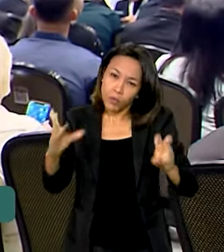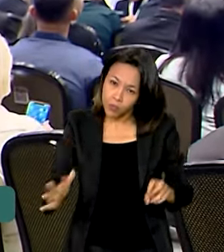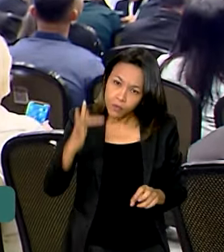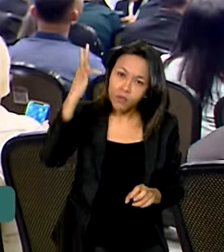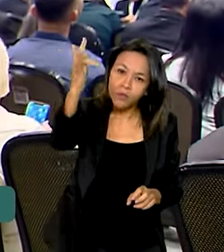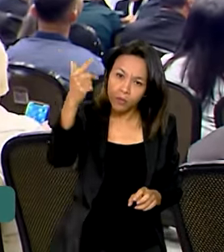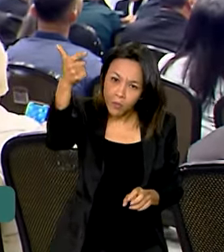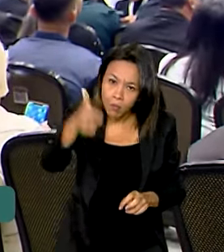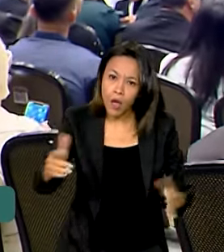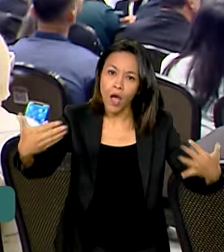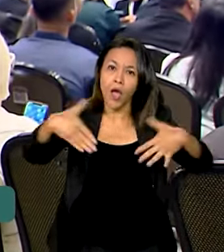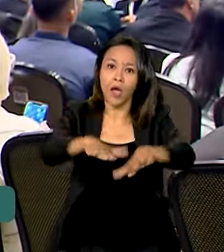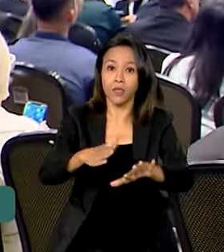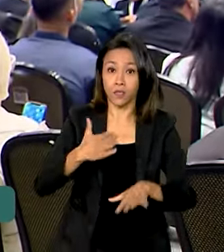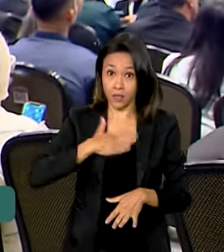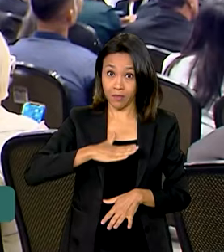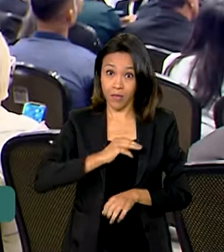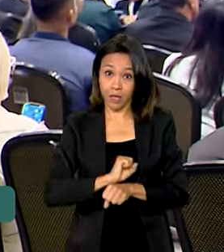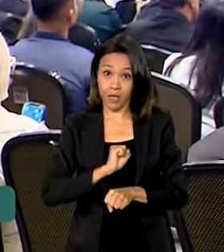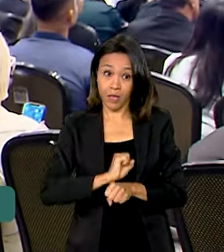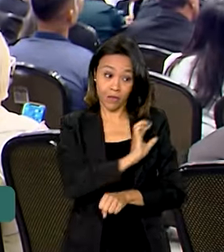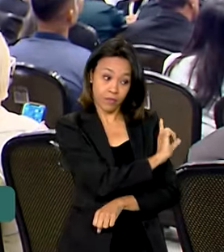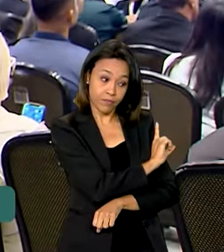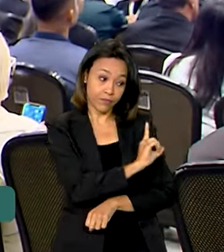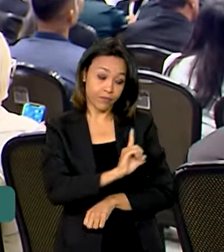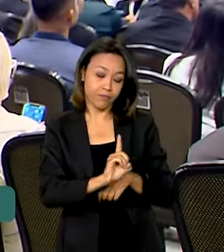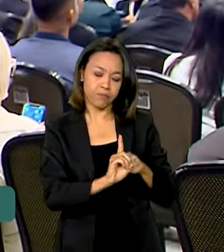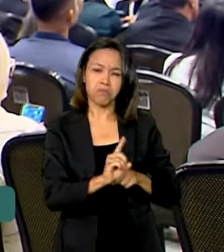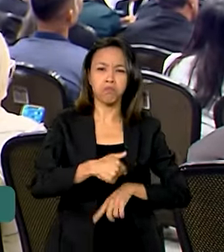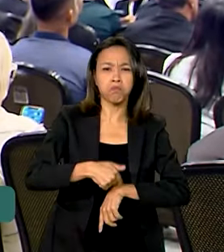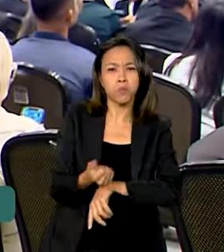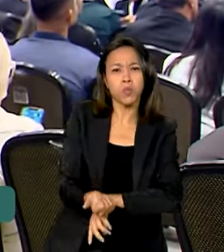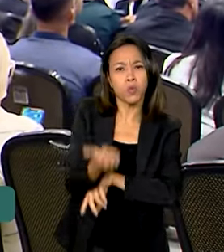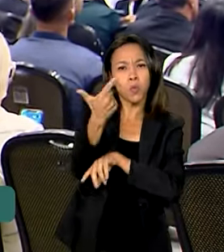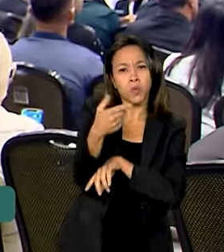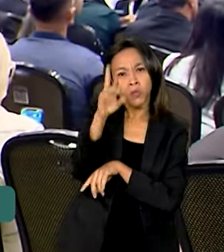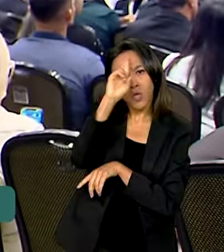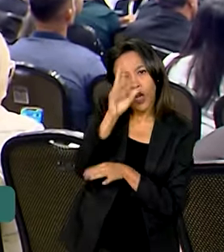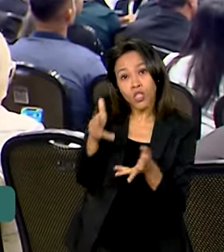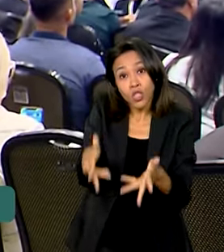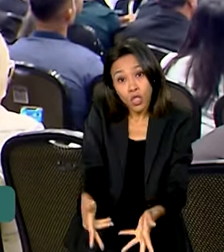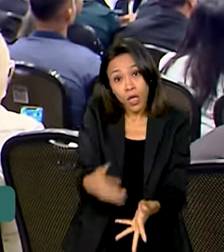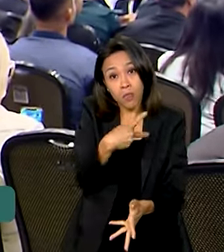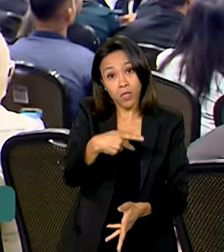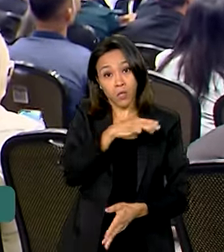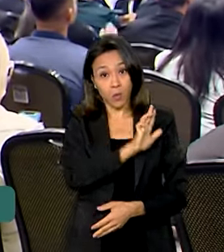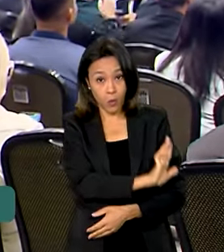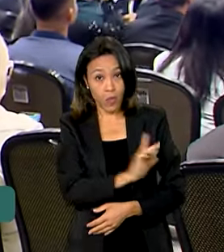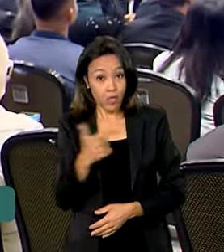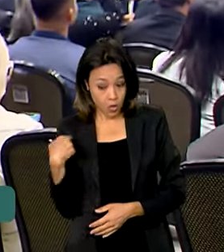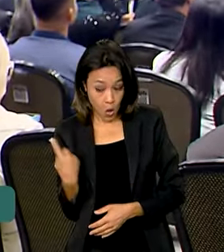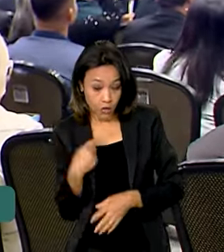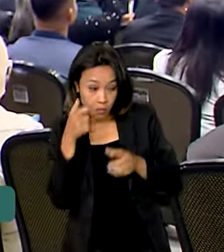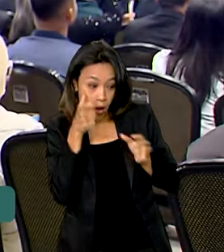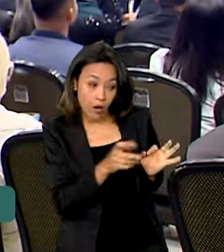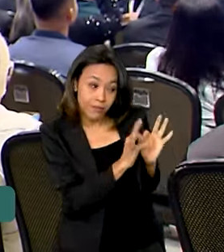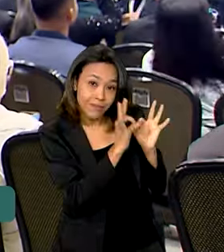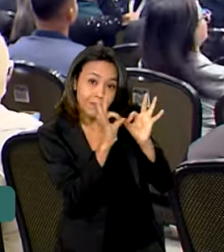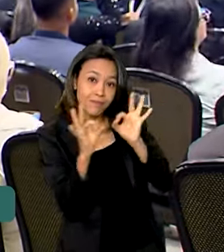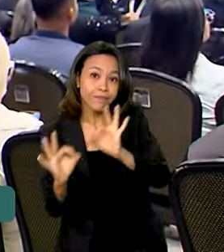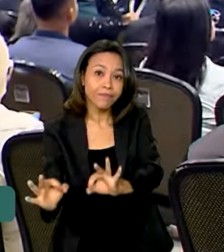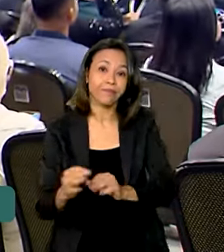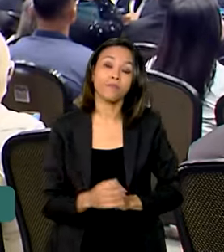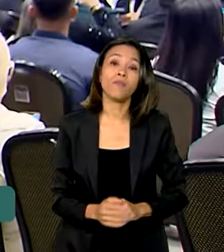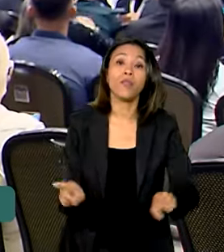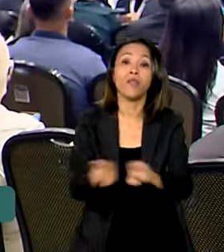presidente Lula chegue por aqui por volta de meio-dia. E, claro, a gente vai acompanhar tudo. Olha só, também